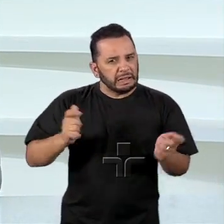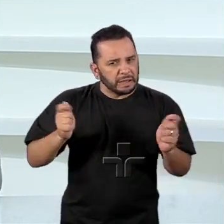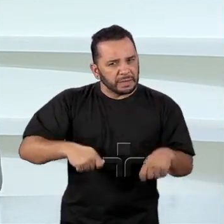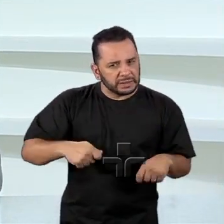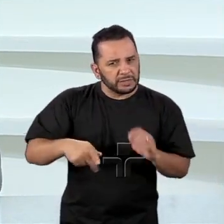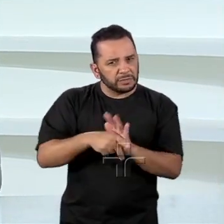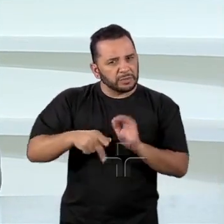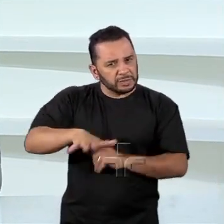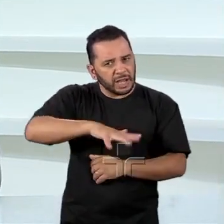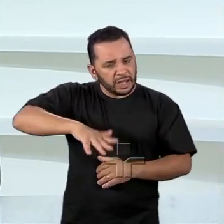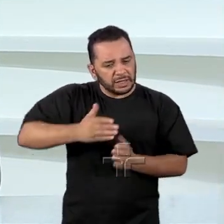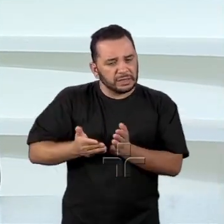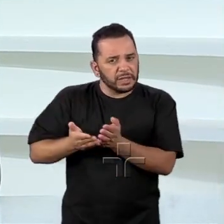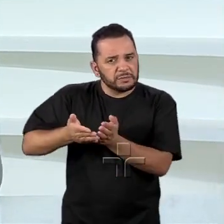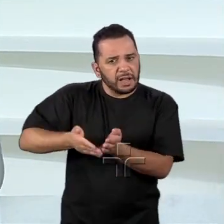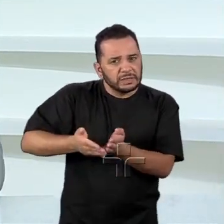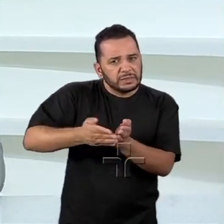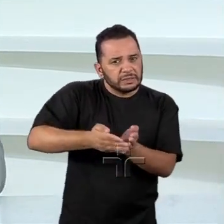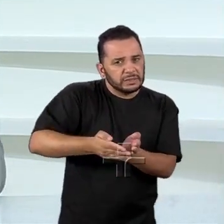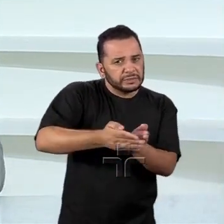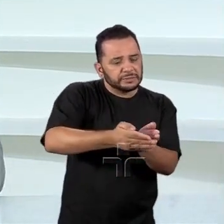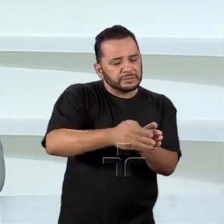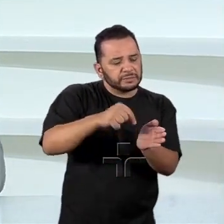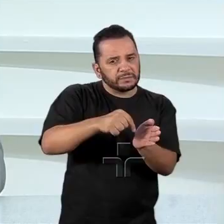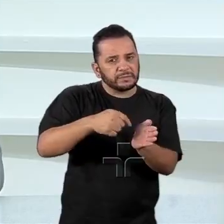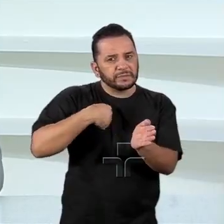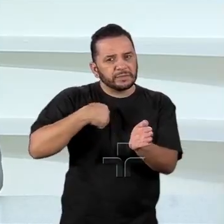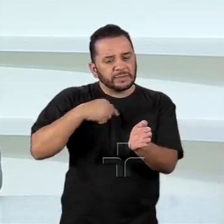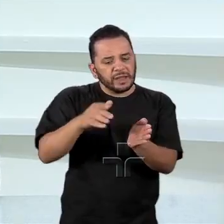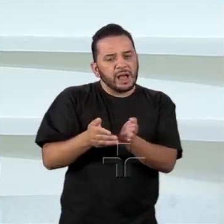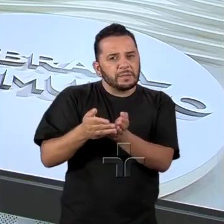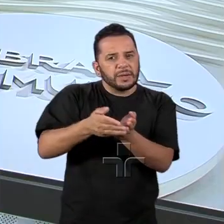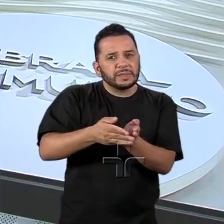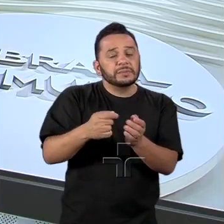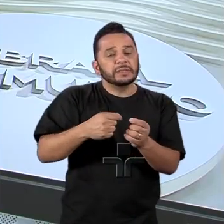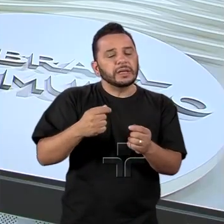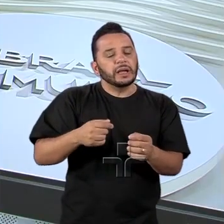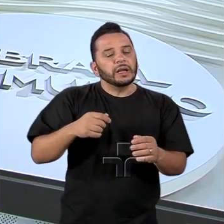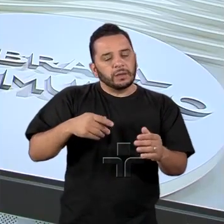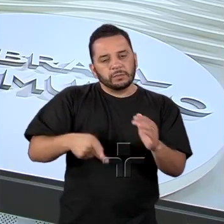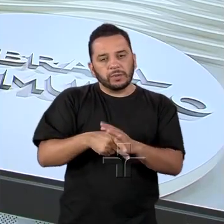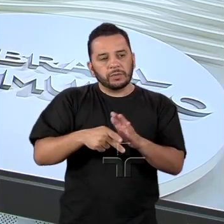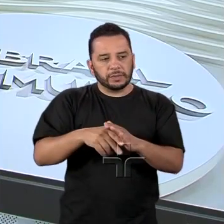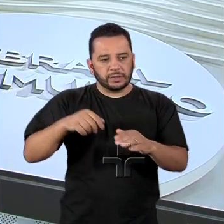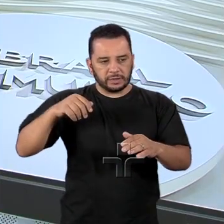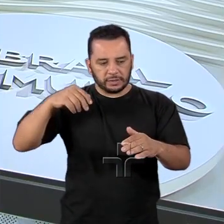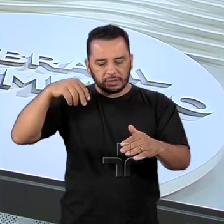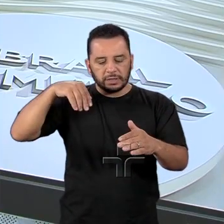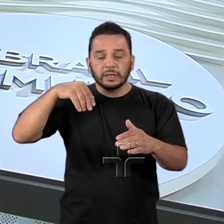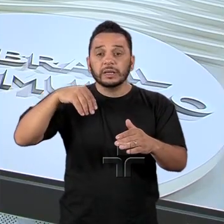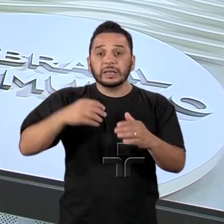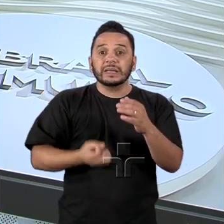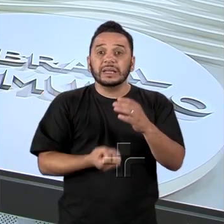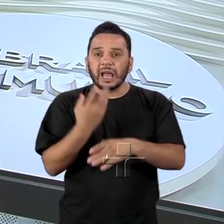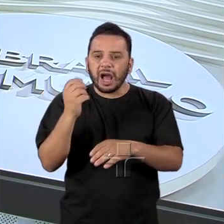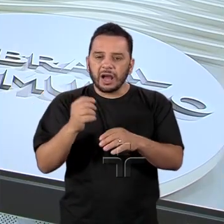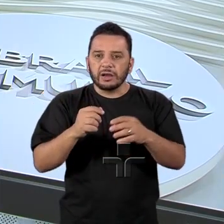marinha pressupõe a construção de submarinos. Temos agora o lançamento do submarino